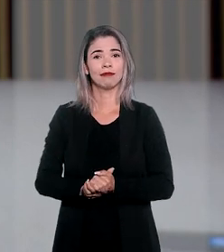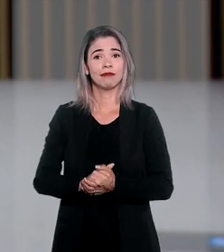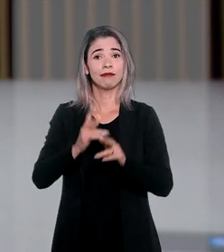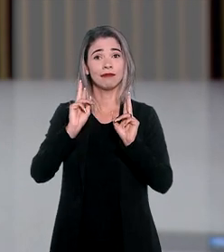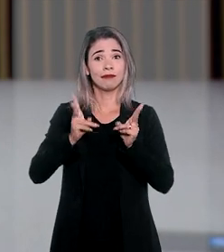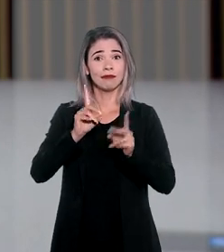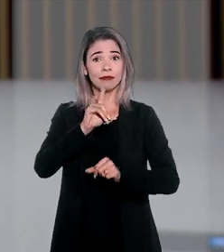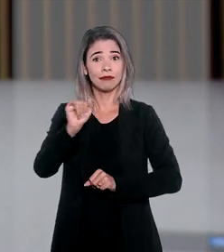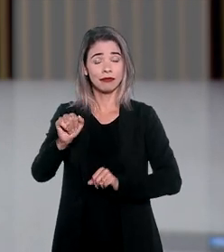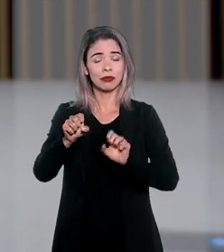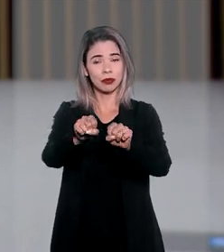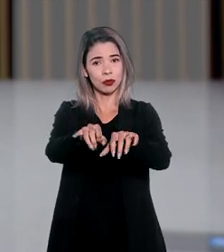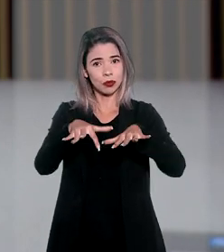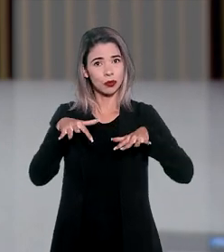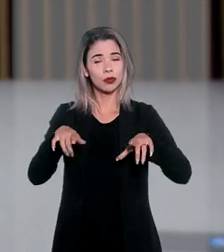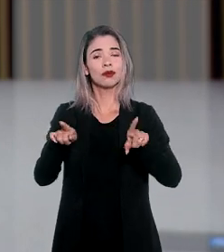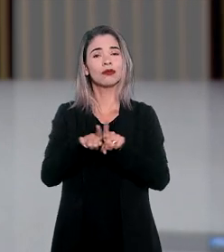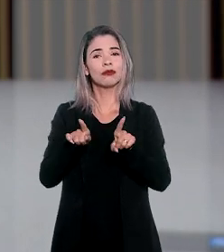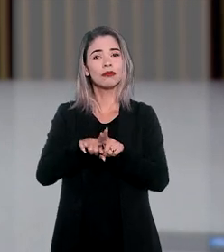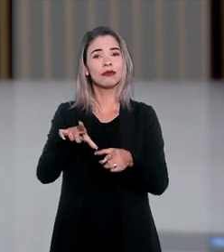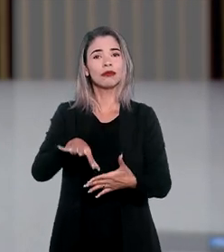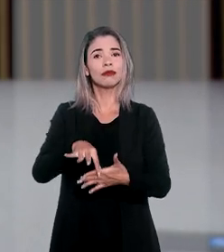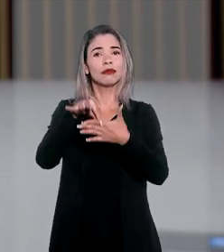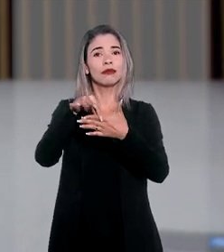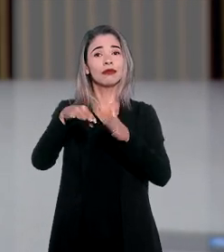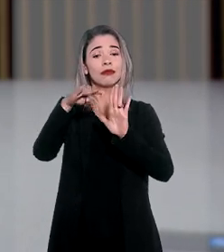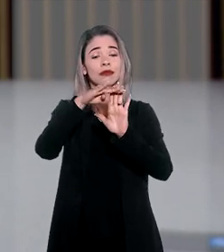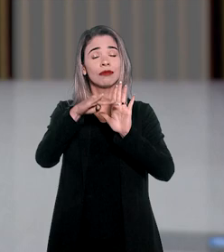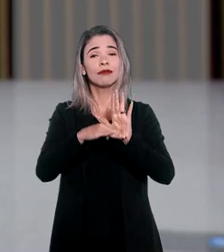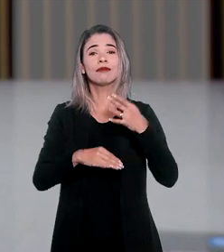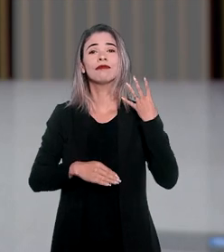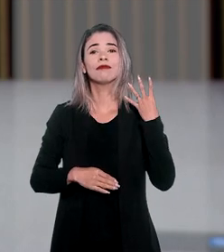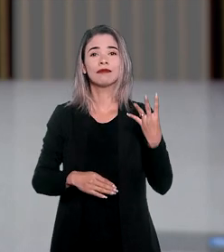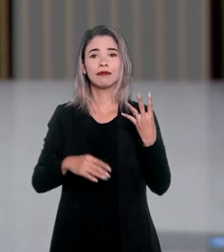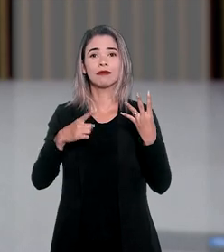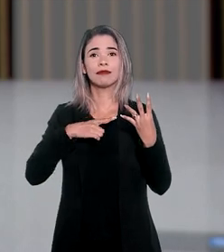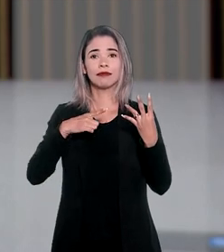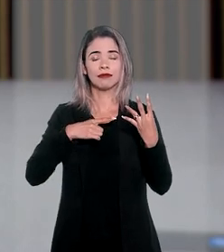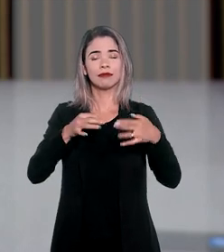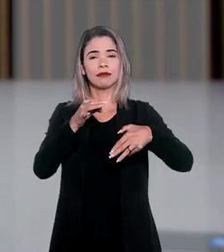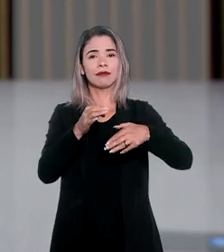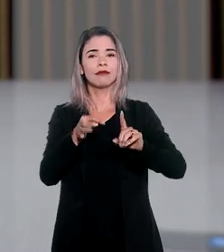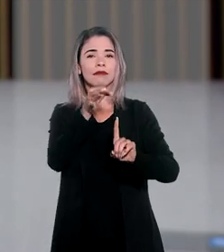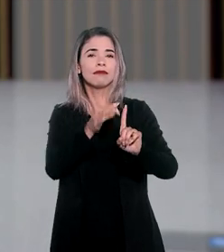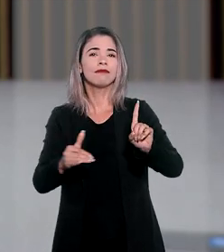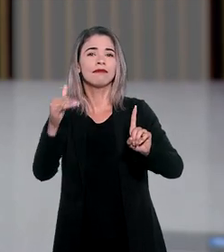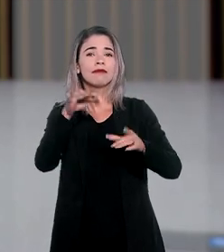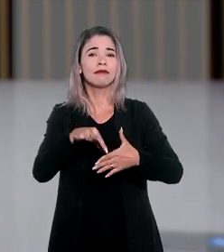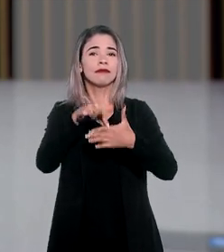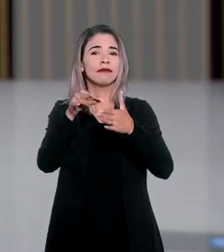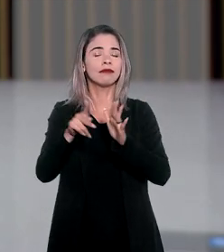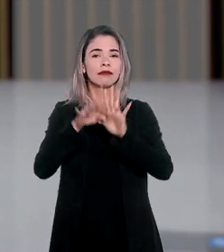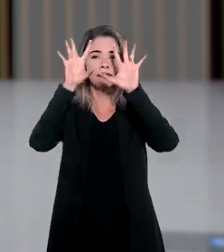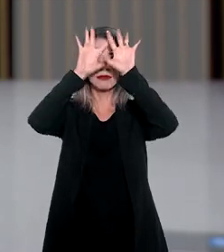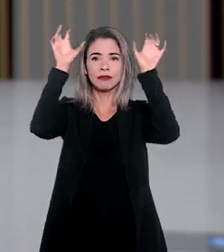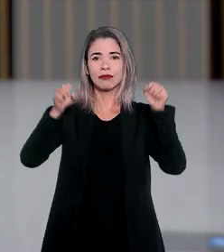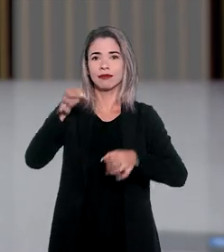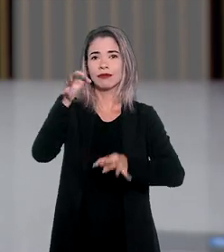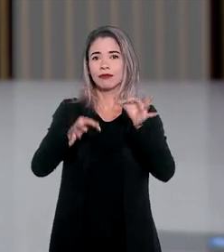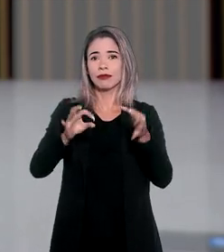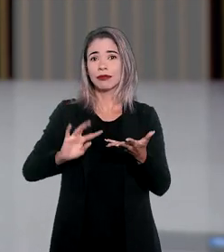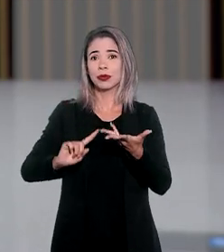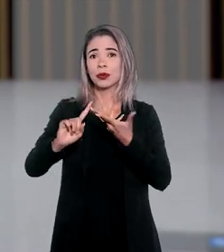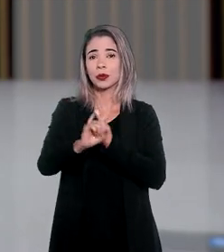Na mesma data, o Pleno também vai definir a lista quádrupla com desembargadores indicados pelos tribunais de